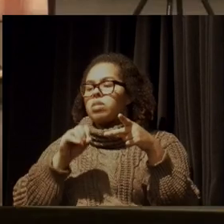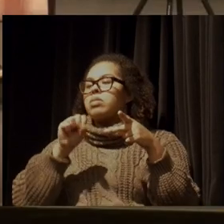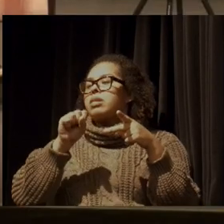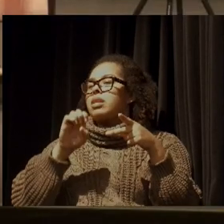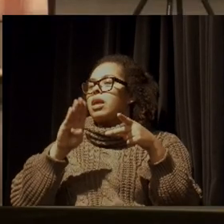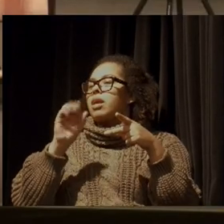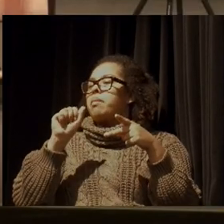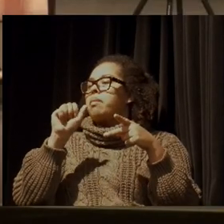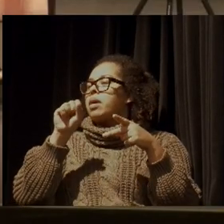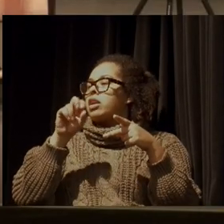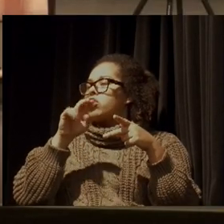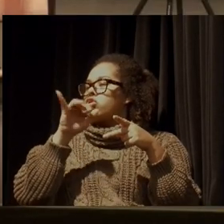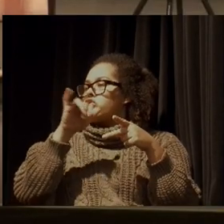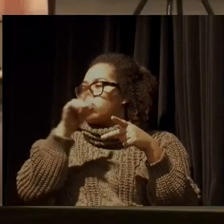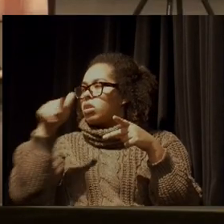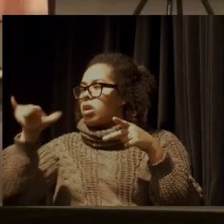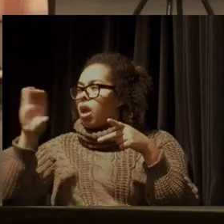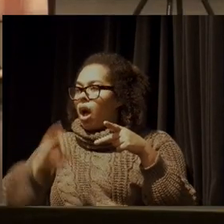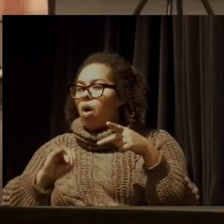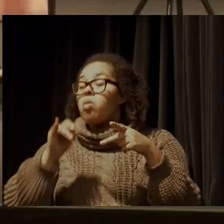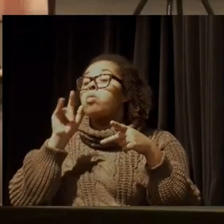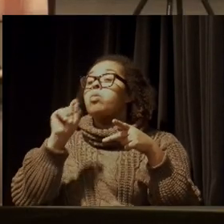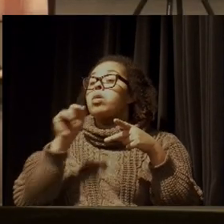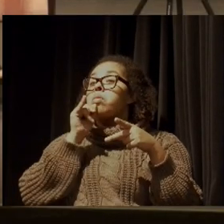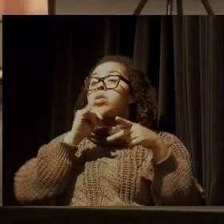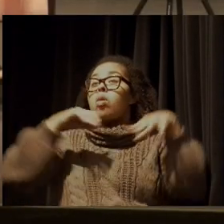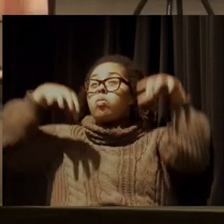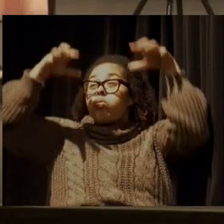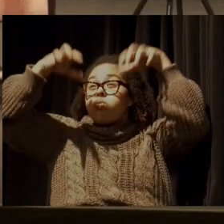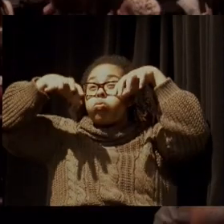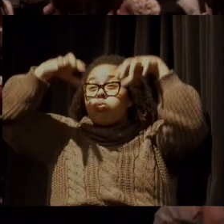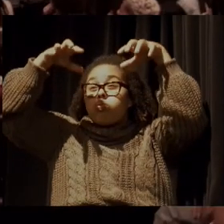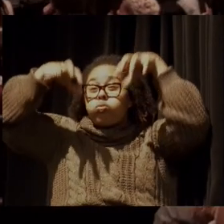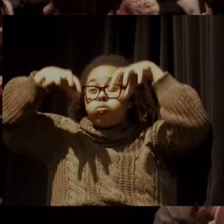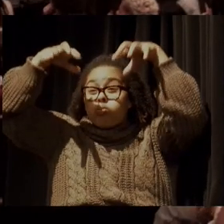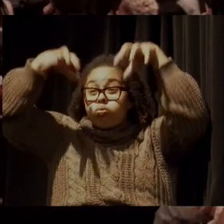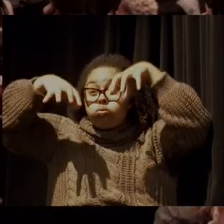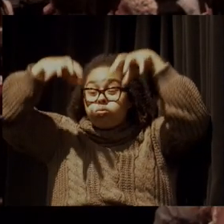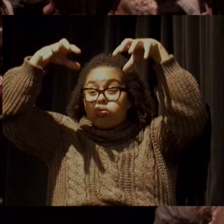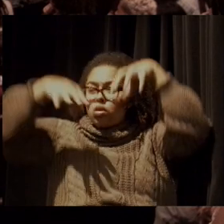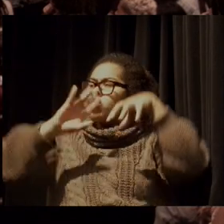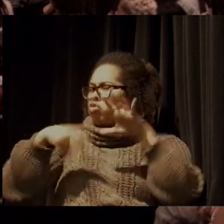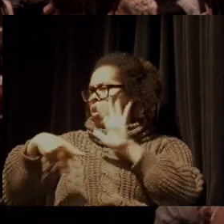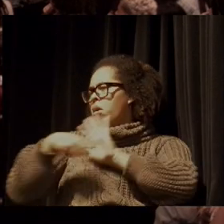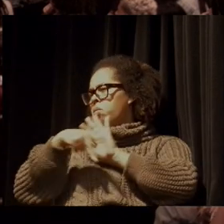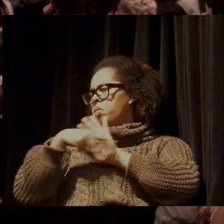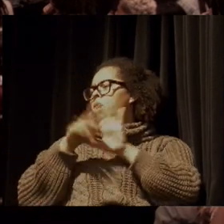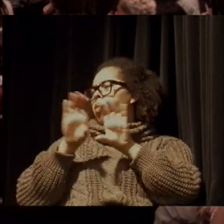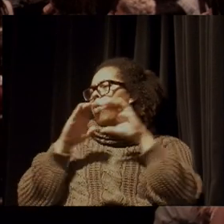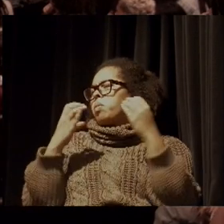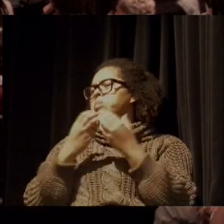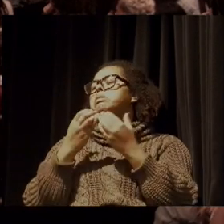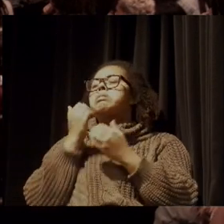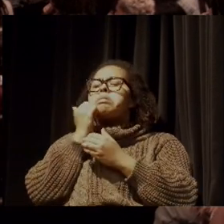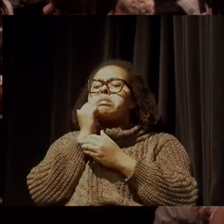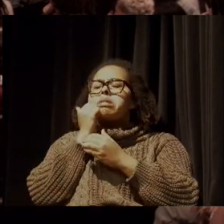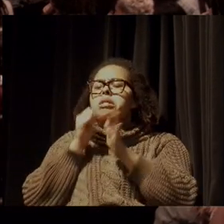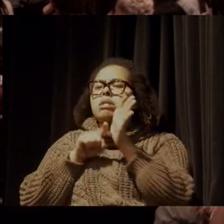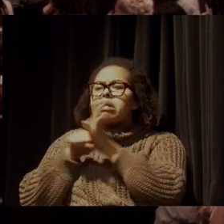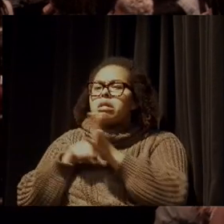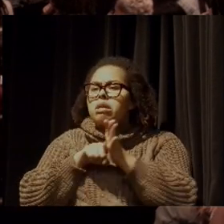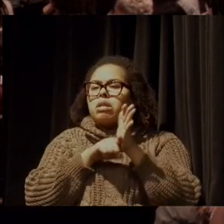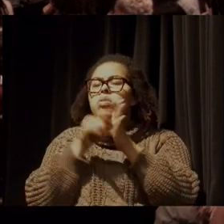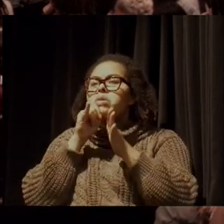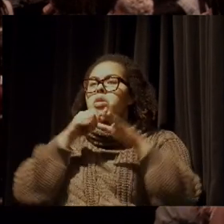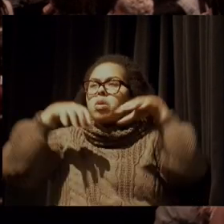chuva de uma intensidade que é típica, prevista pela comunidade científica, numa noite, num dia 800